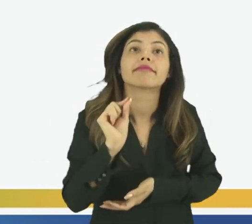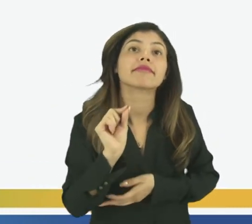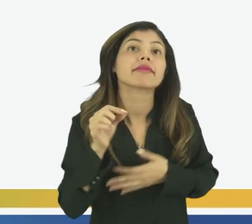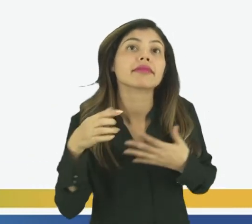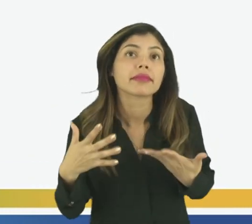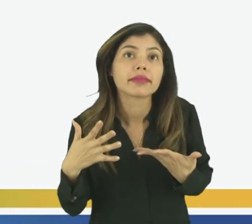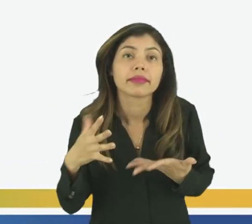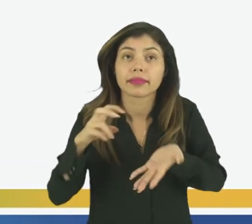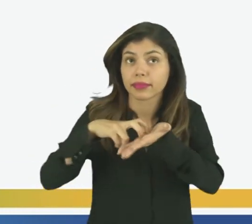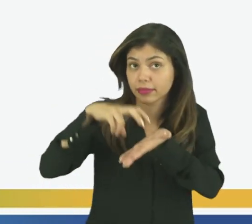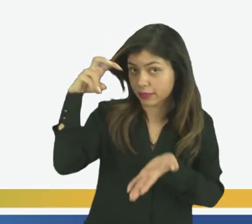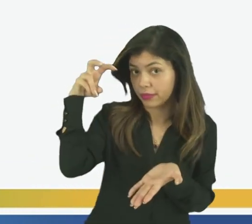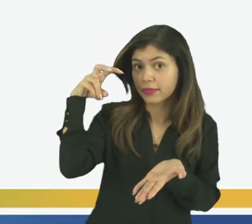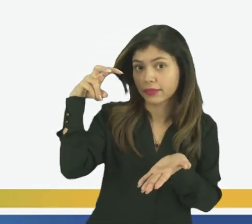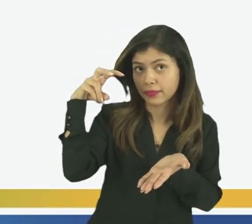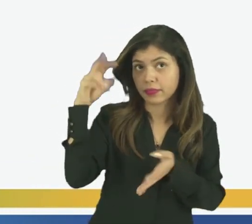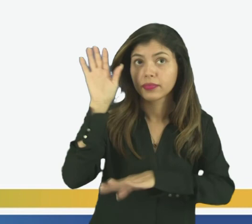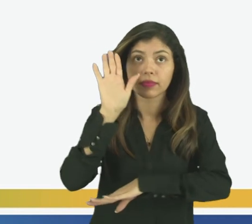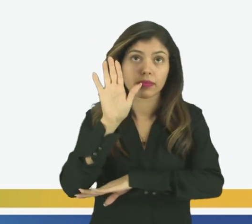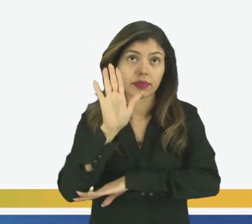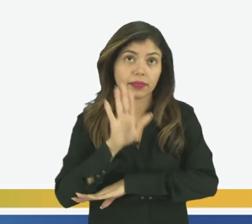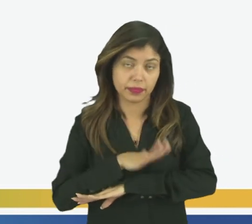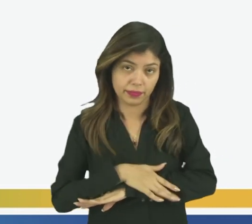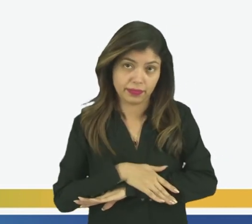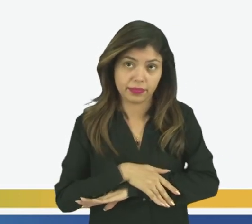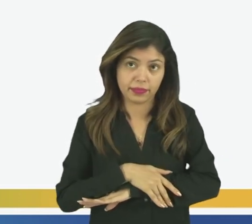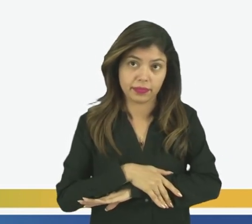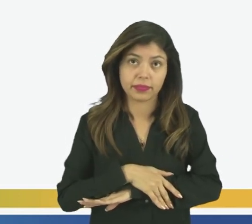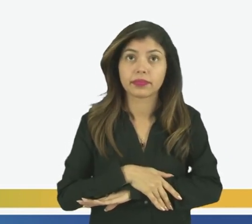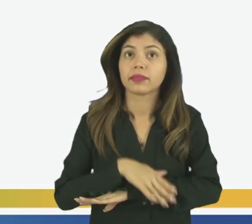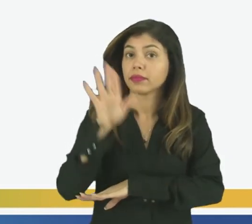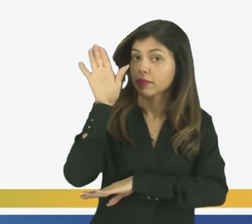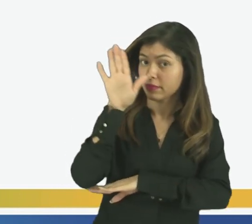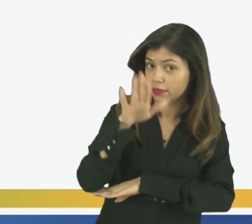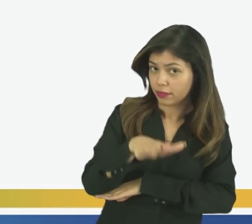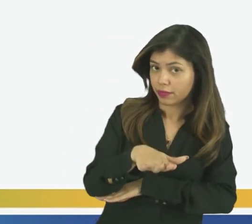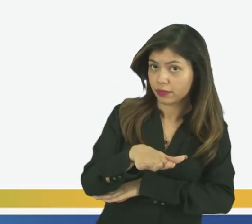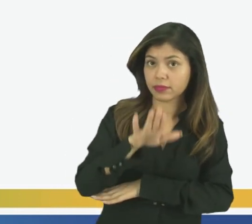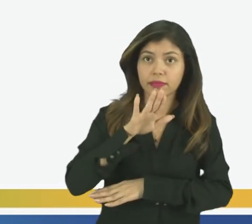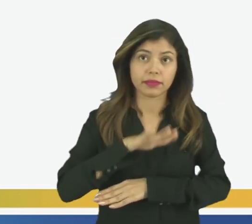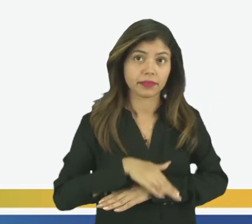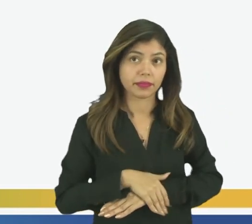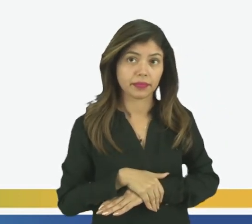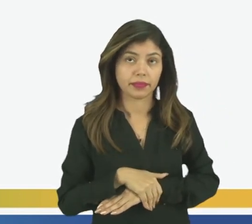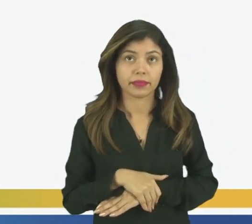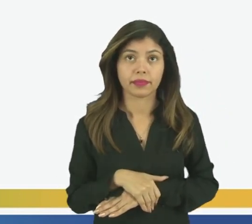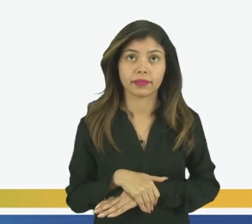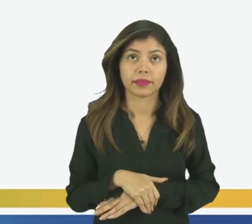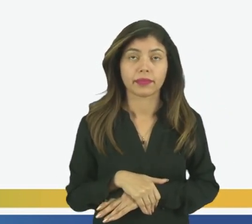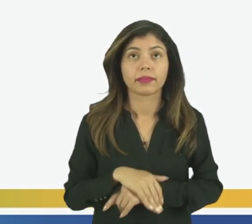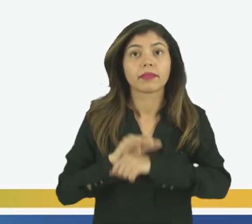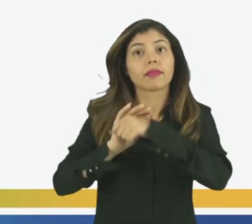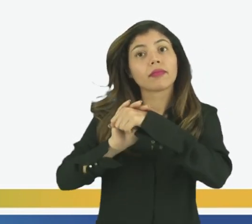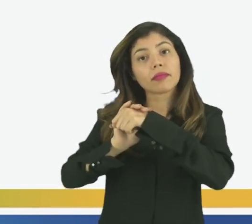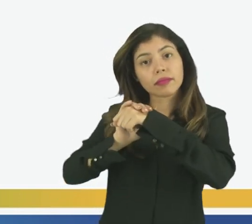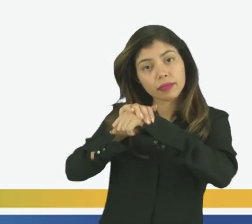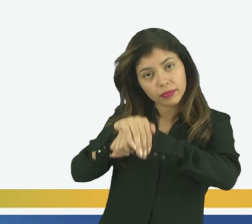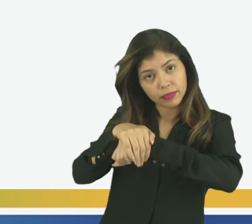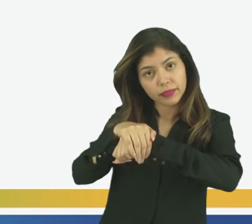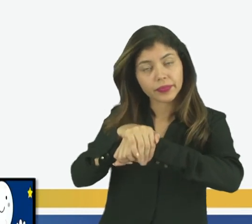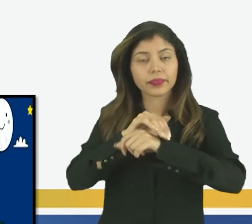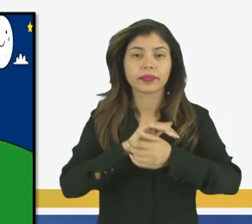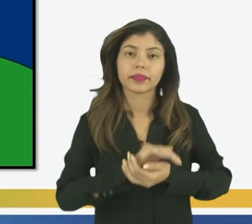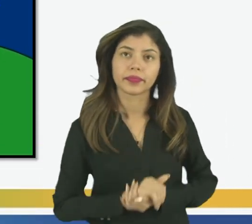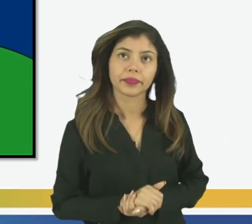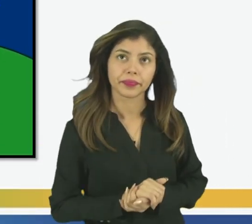manhã, tarde e